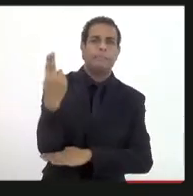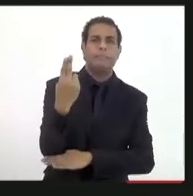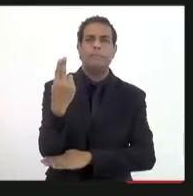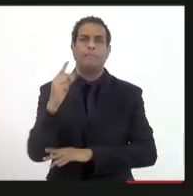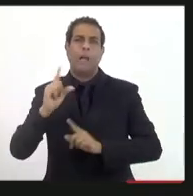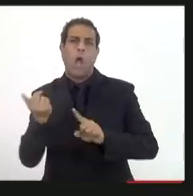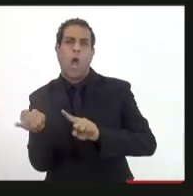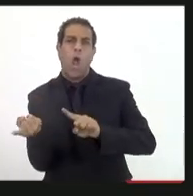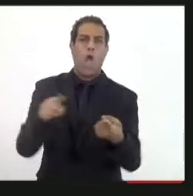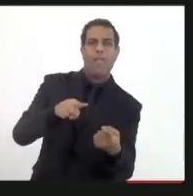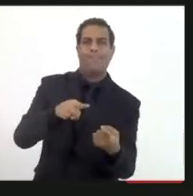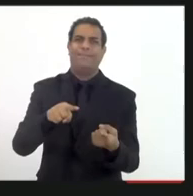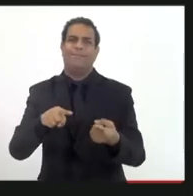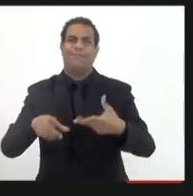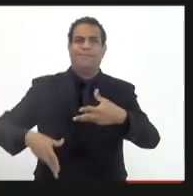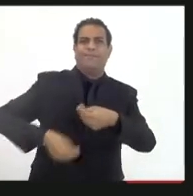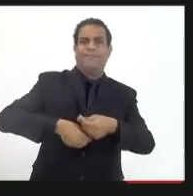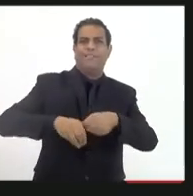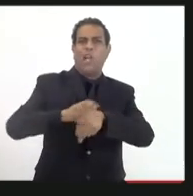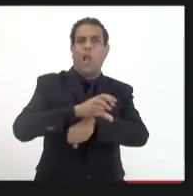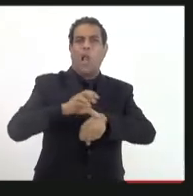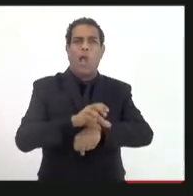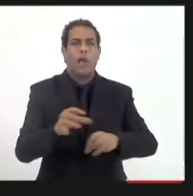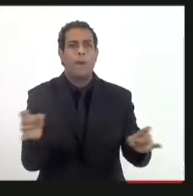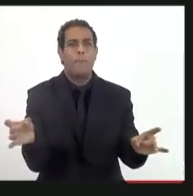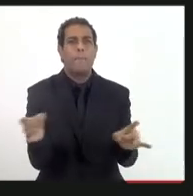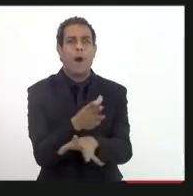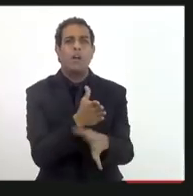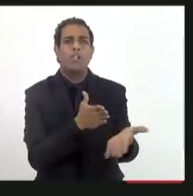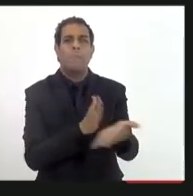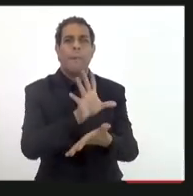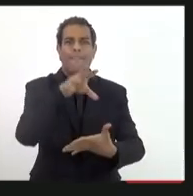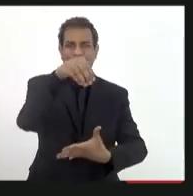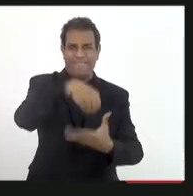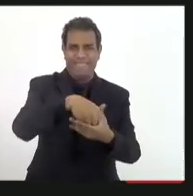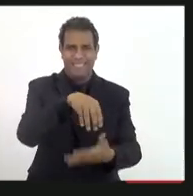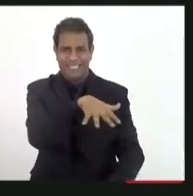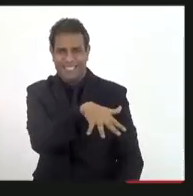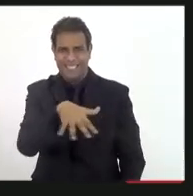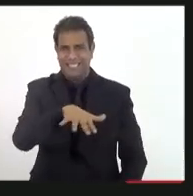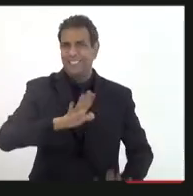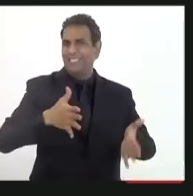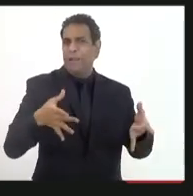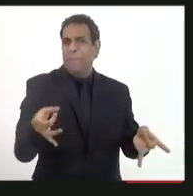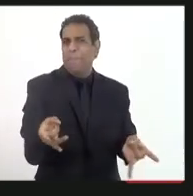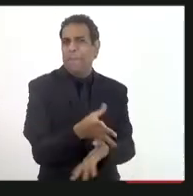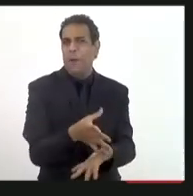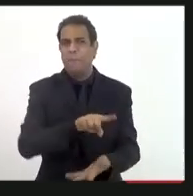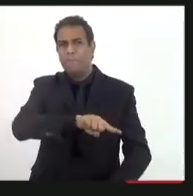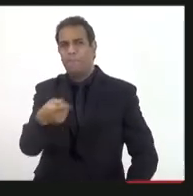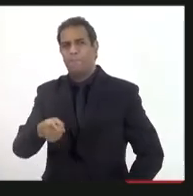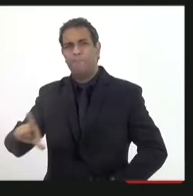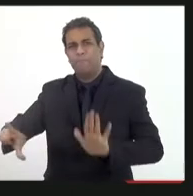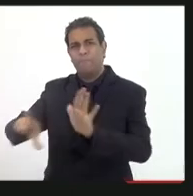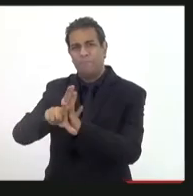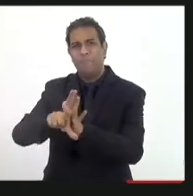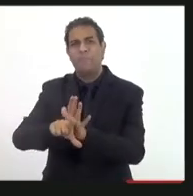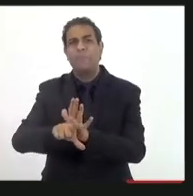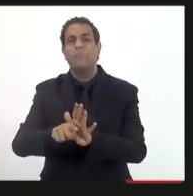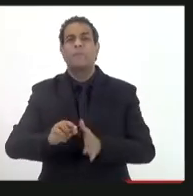vir na contramão, pode contrariar aquilo que está preceituado na emenda constitucional 86.